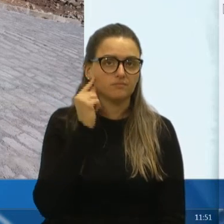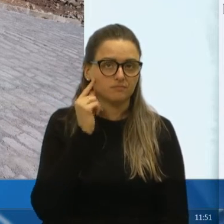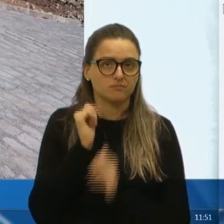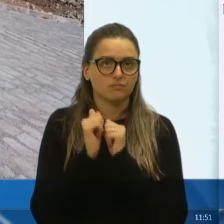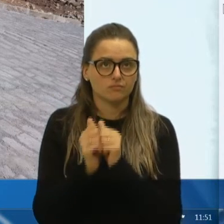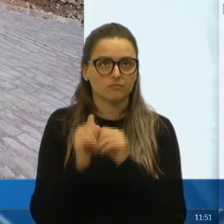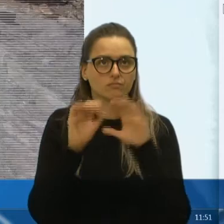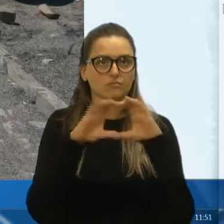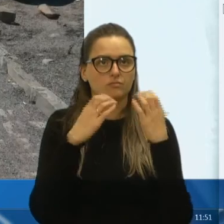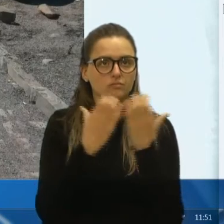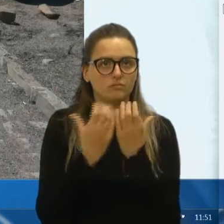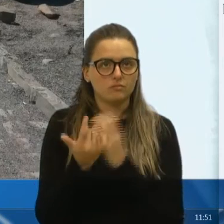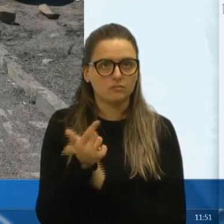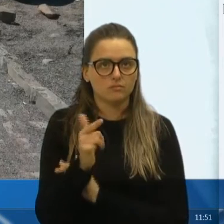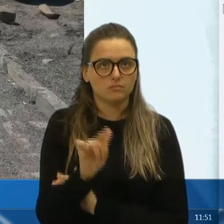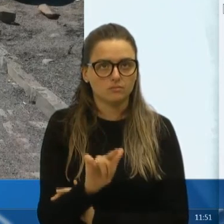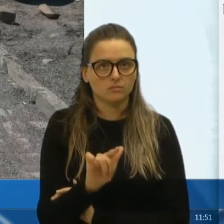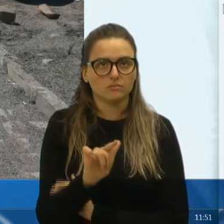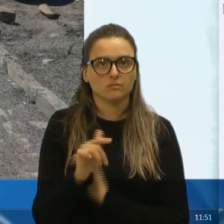comunidade de novo,